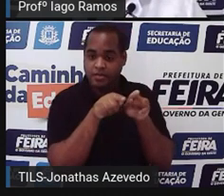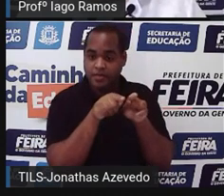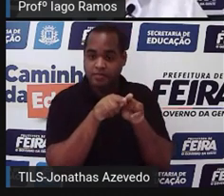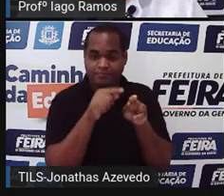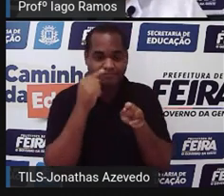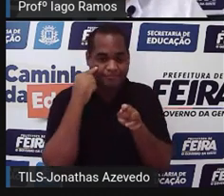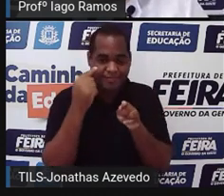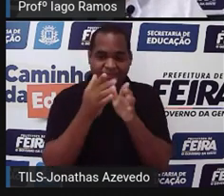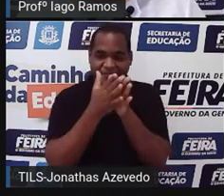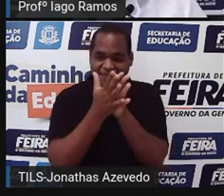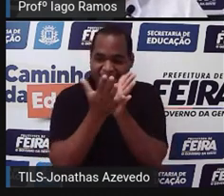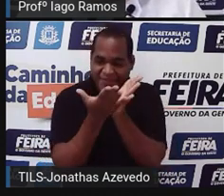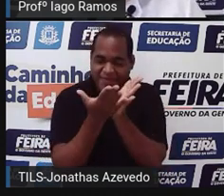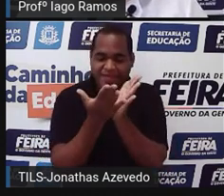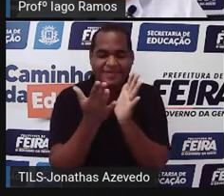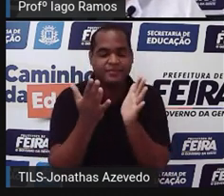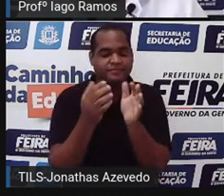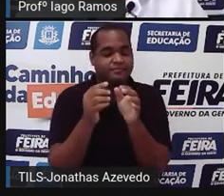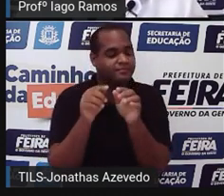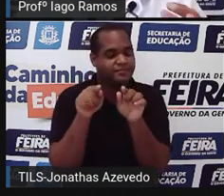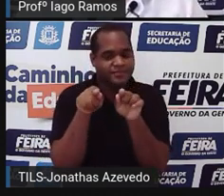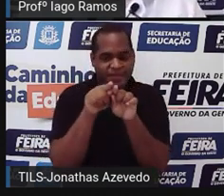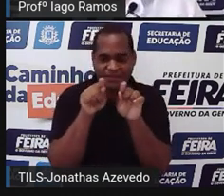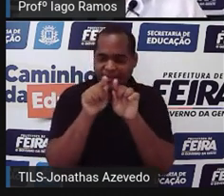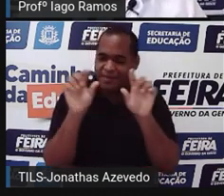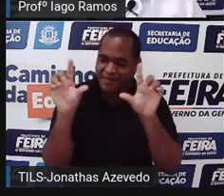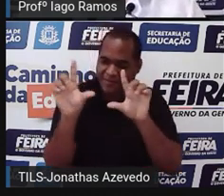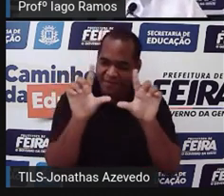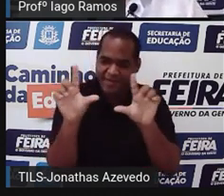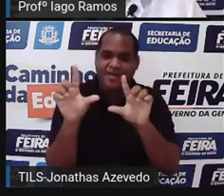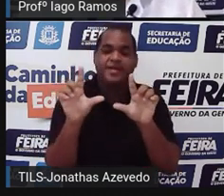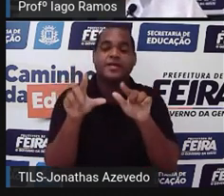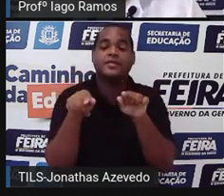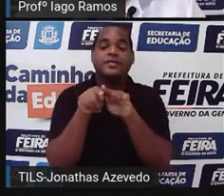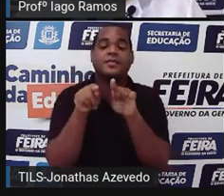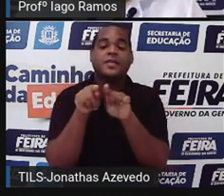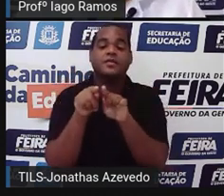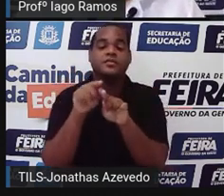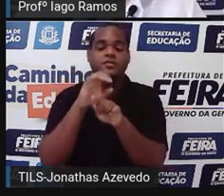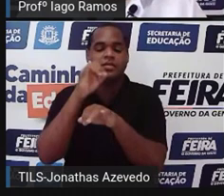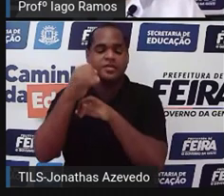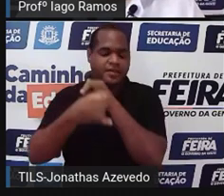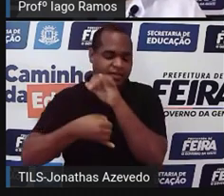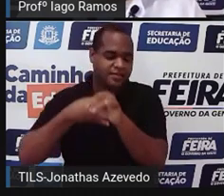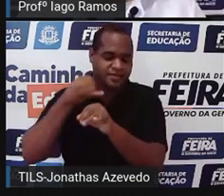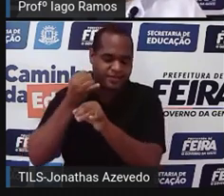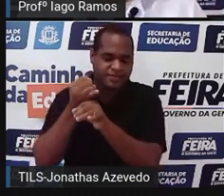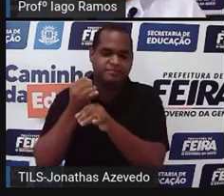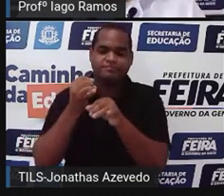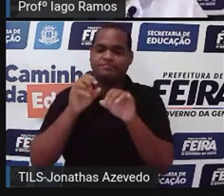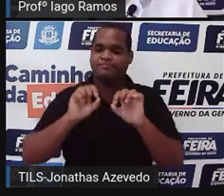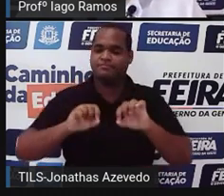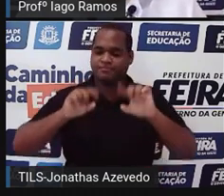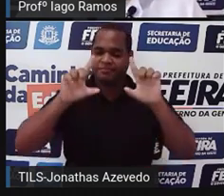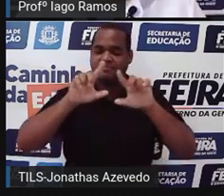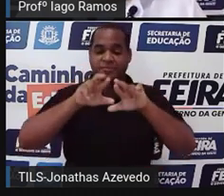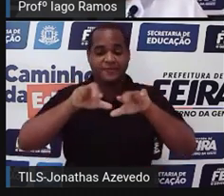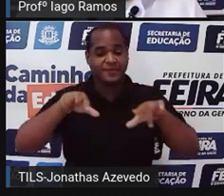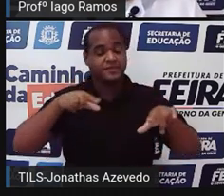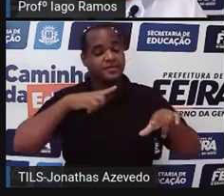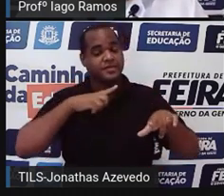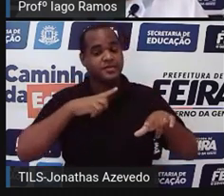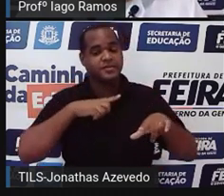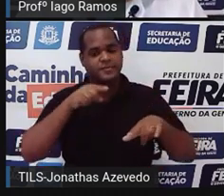notícias que circulam na internet, a gente precisa, sim, aprender sobre os gráficos e